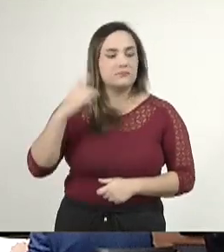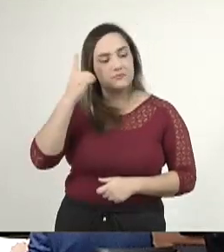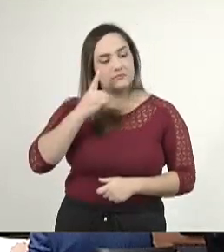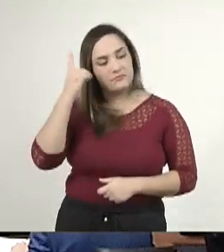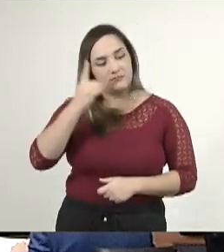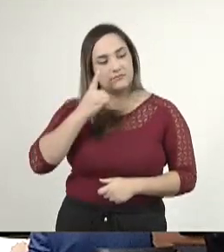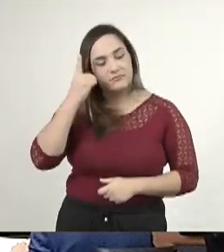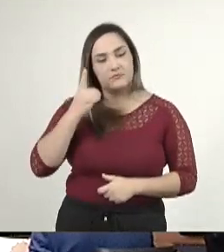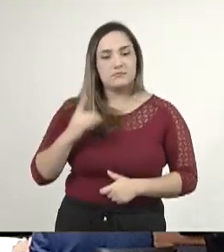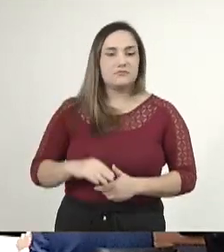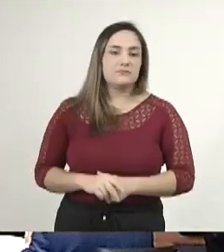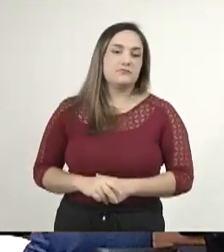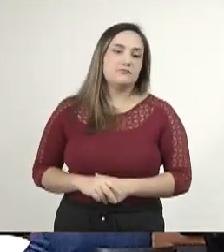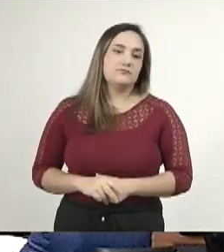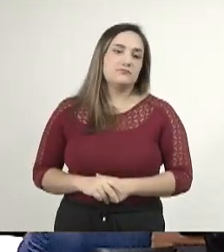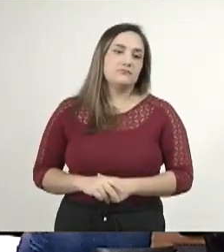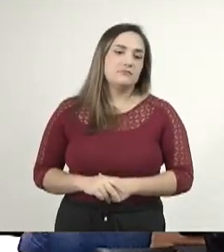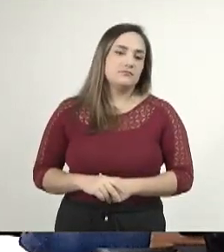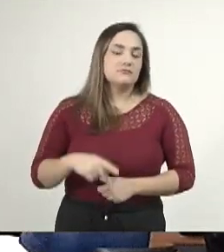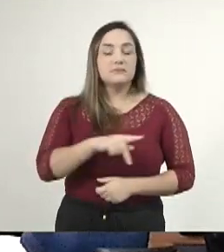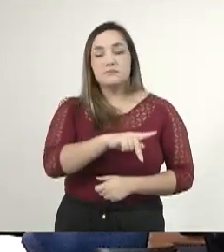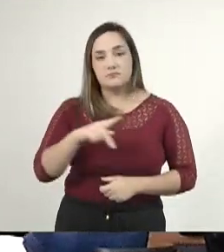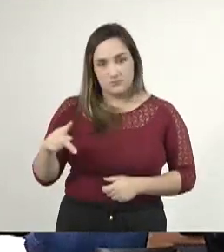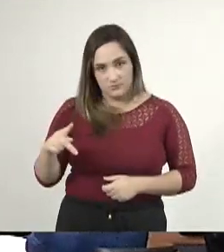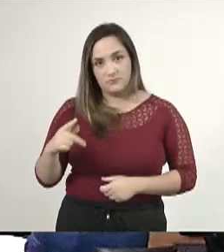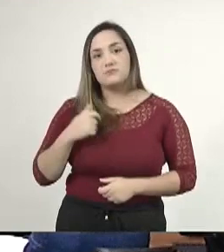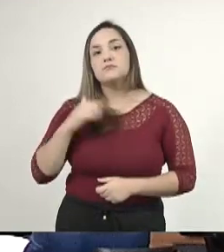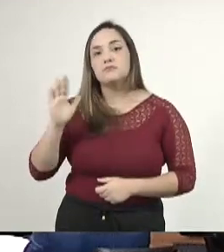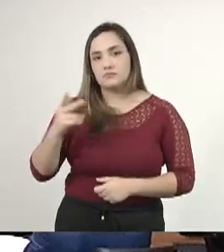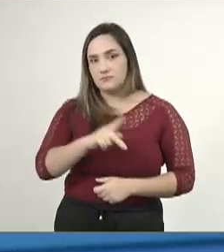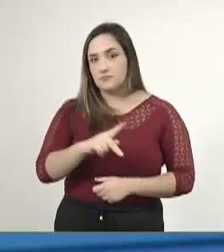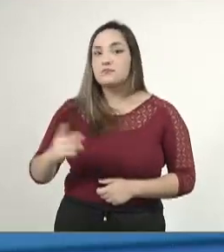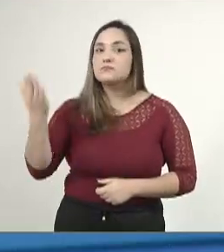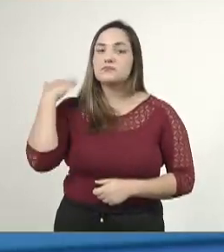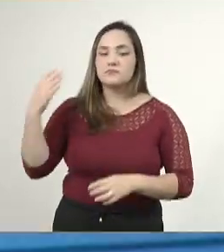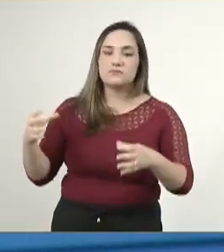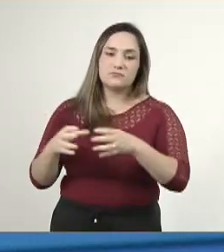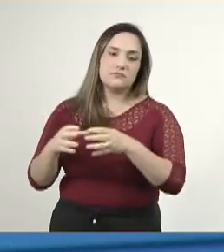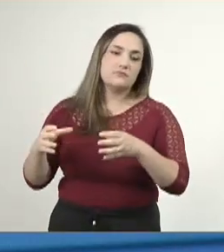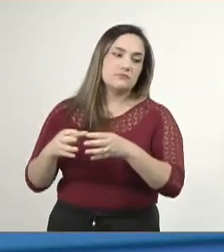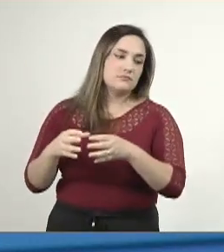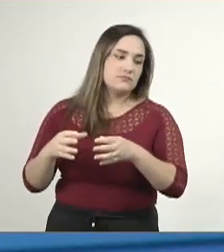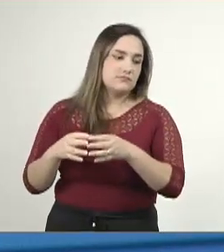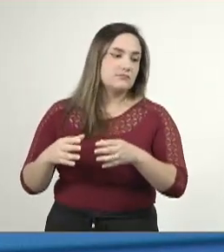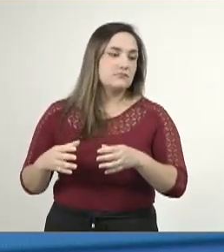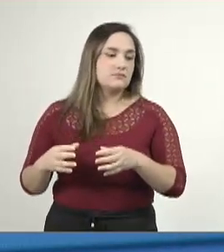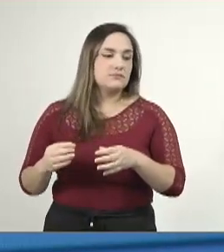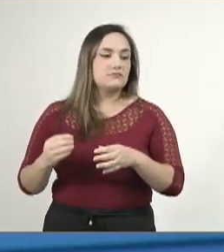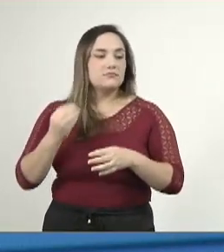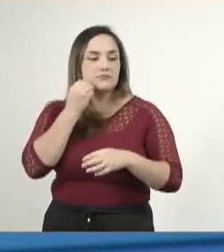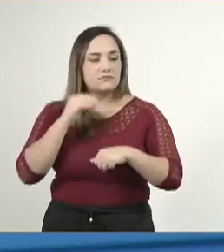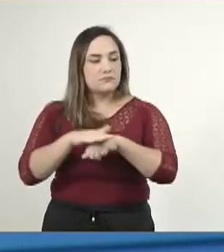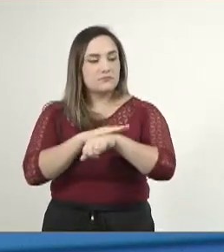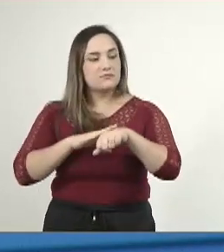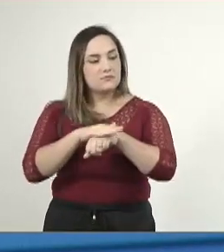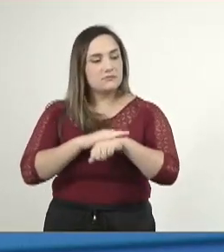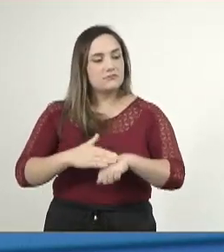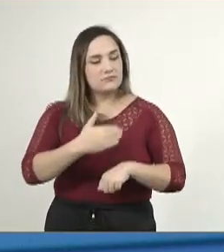presidia aquela comissão para que a gente entrasse em contato com o governo,